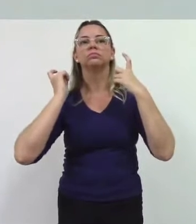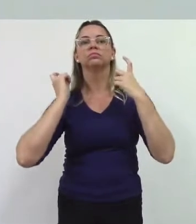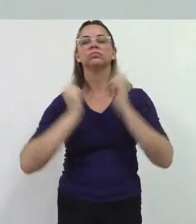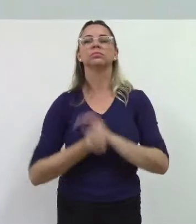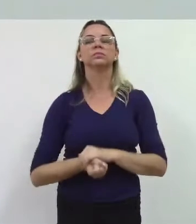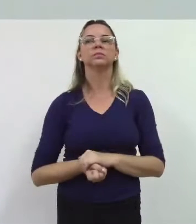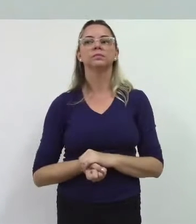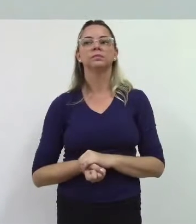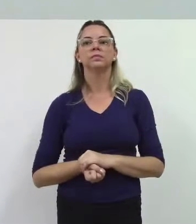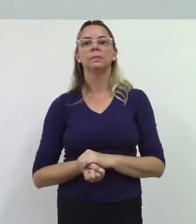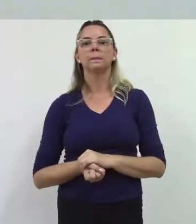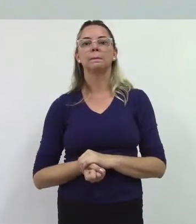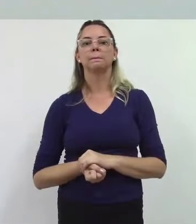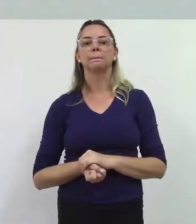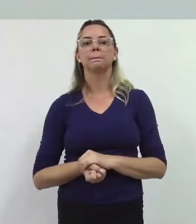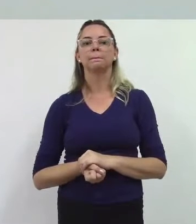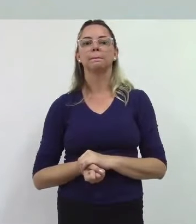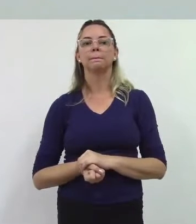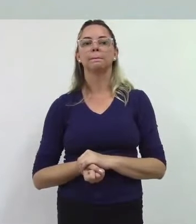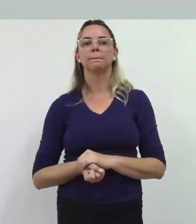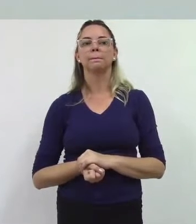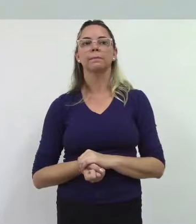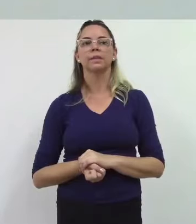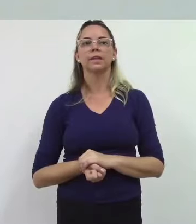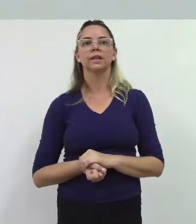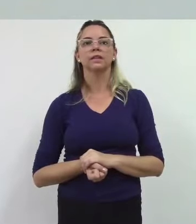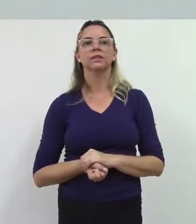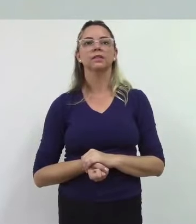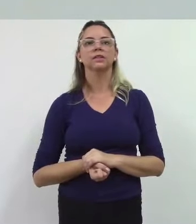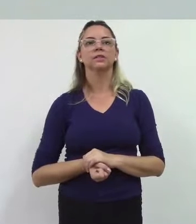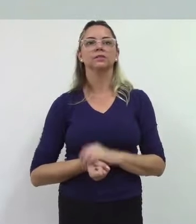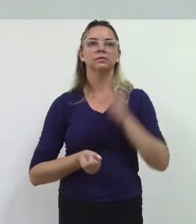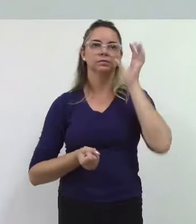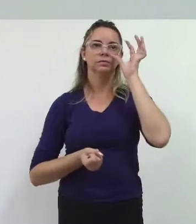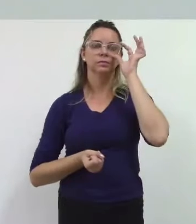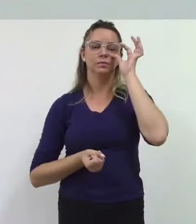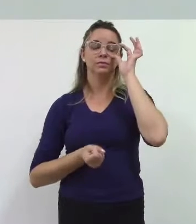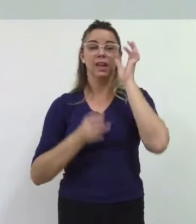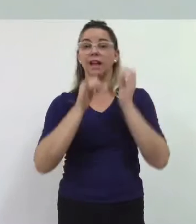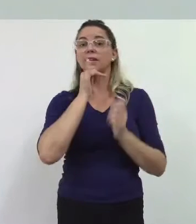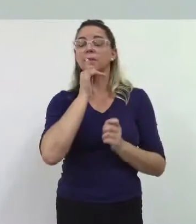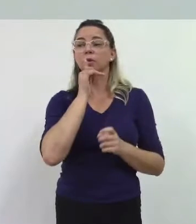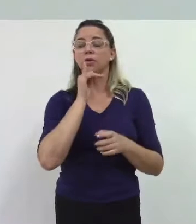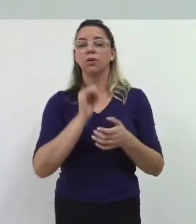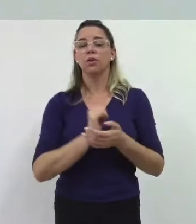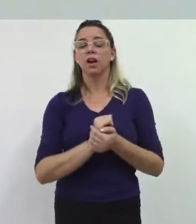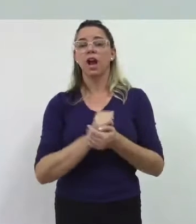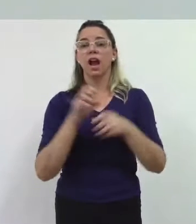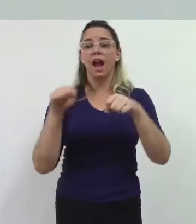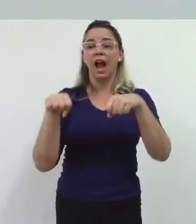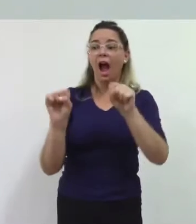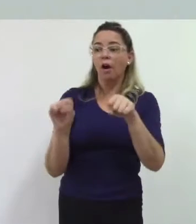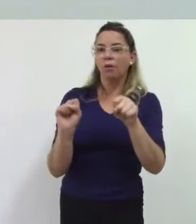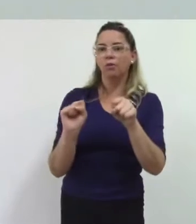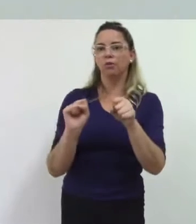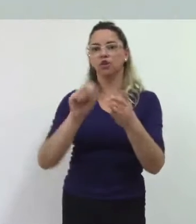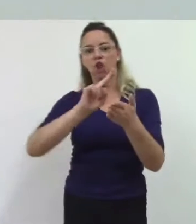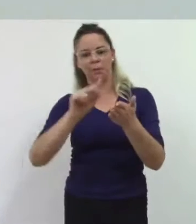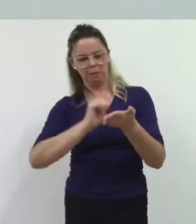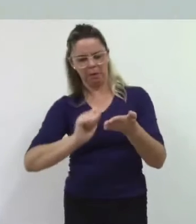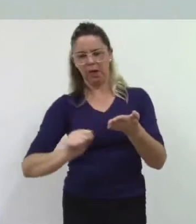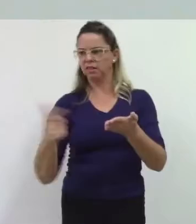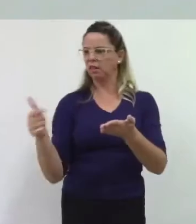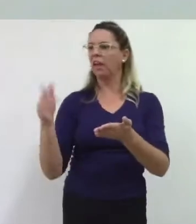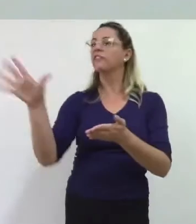Lei Seca para aprender motos e carros dos nossos munícipes, trabalhadores.